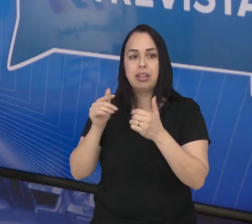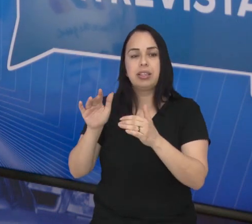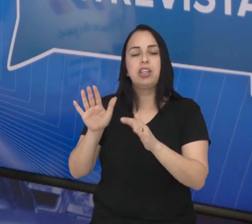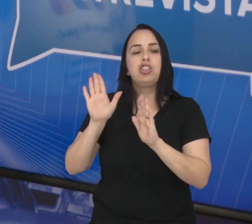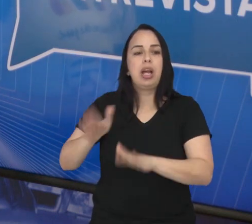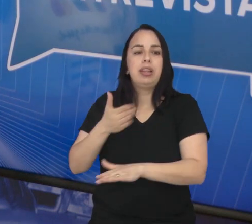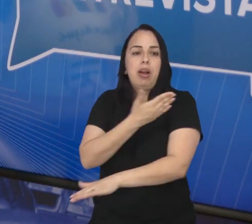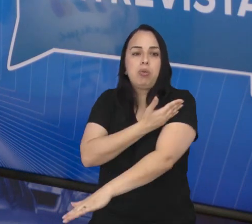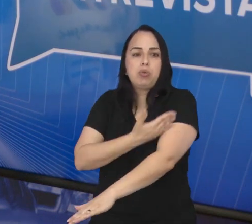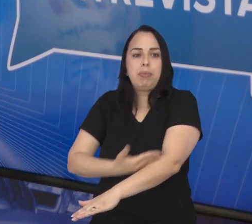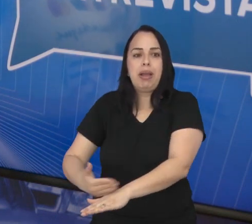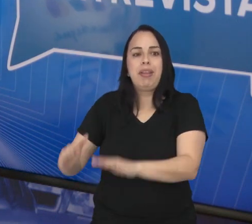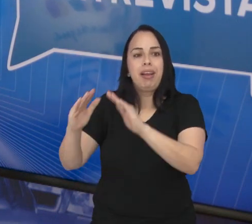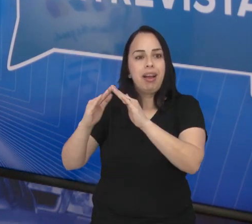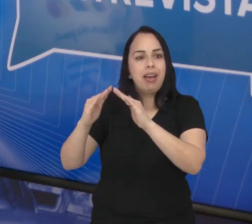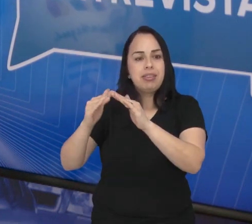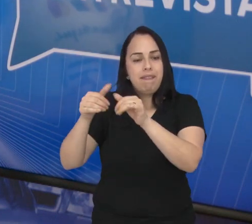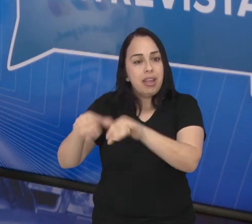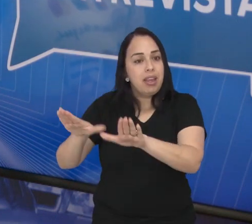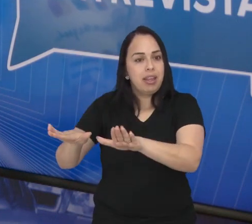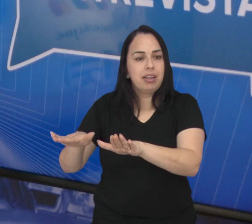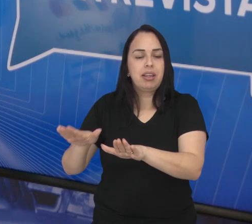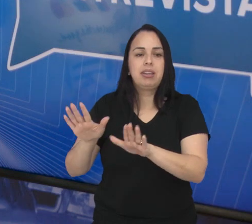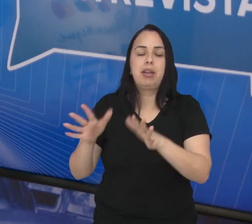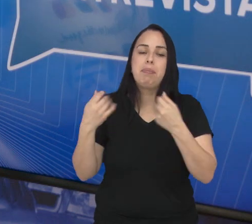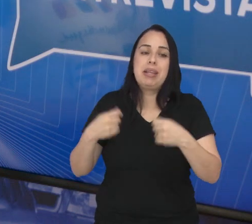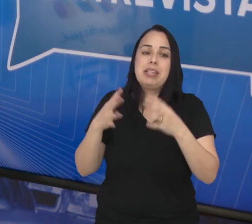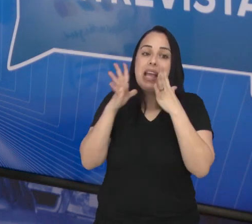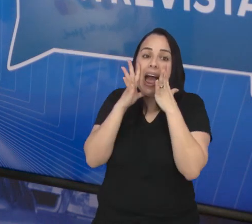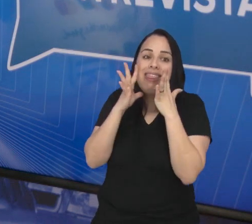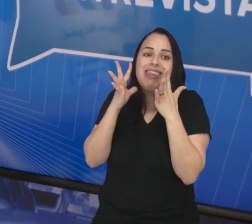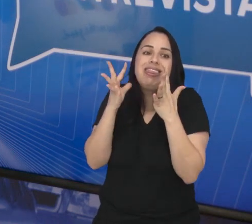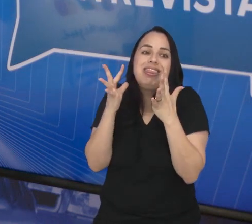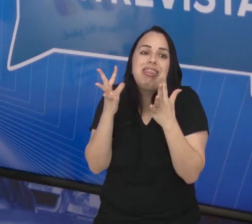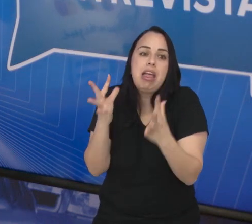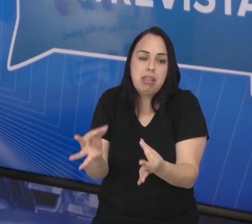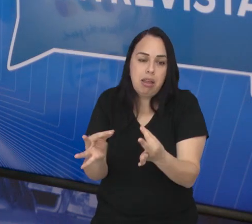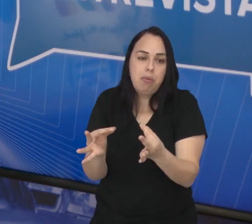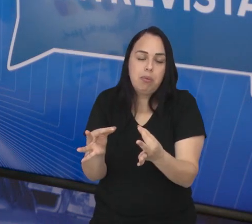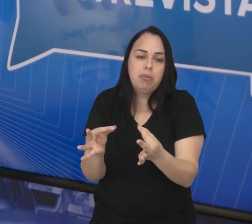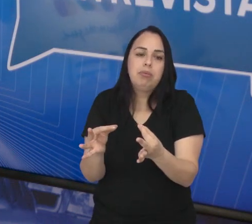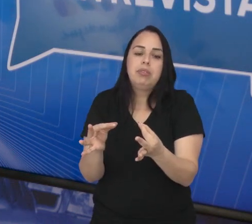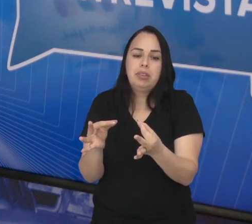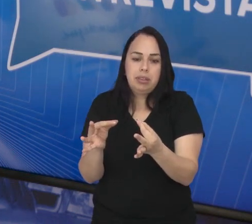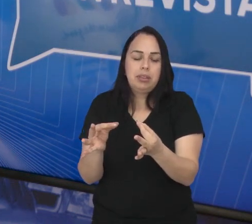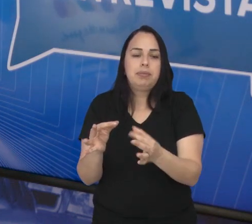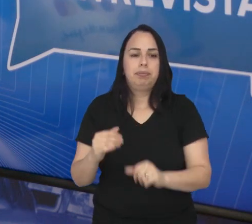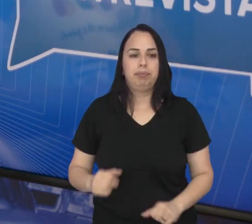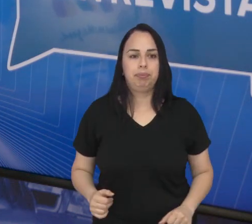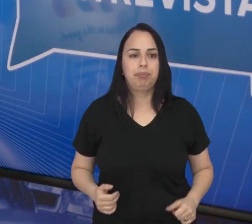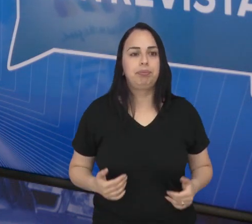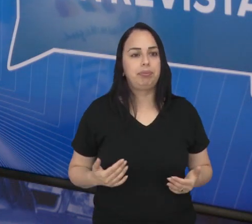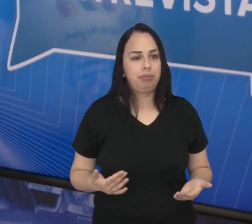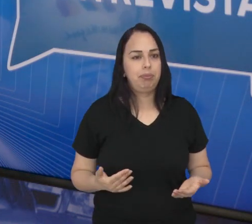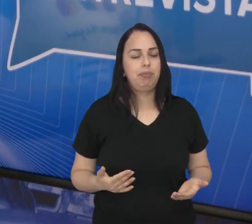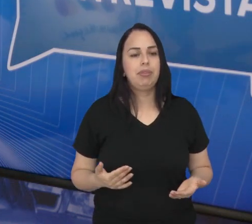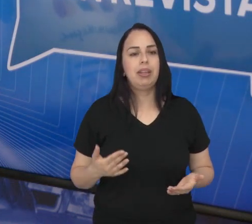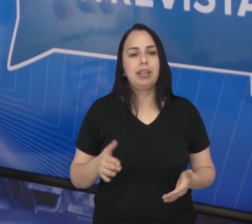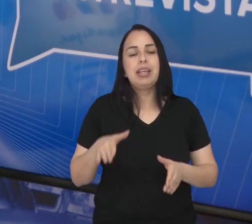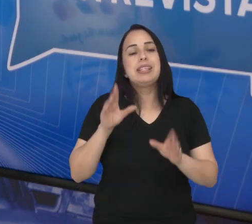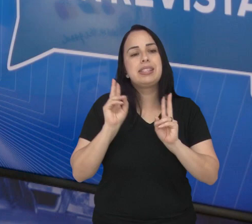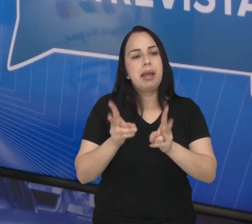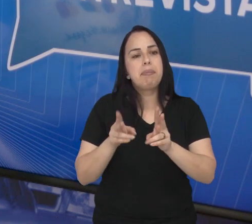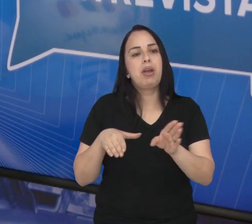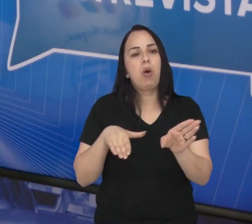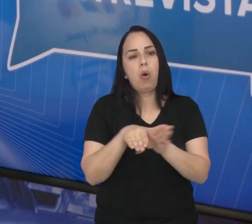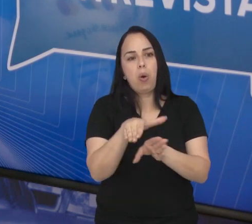semidomiciliados, que nós já temos uma atenção bem particular para eles, né? Que é com